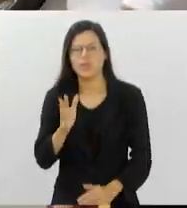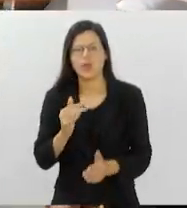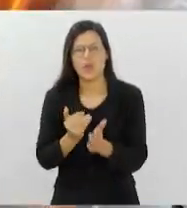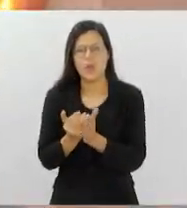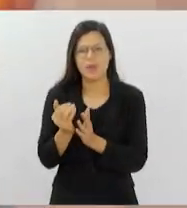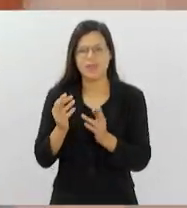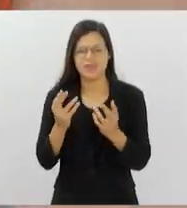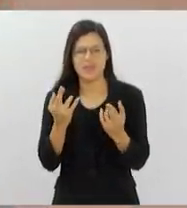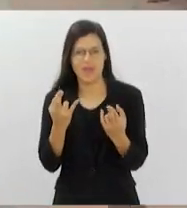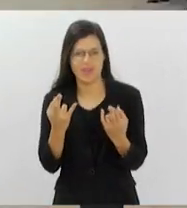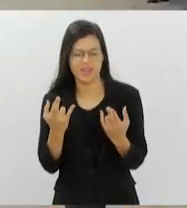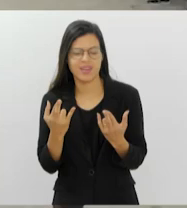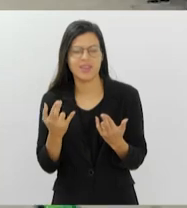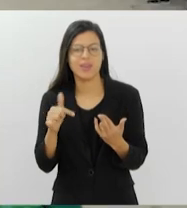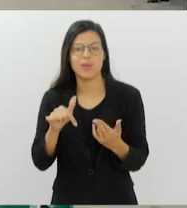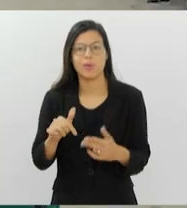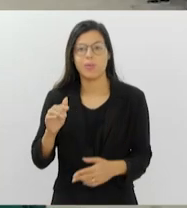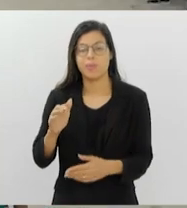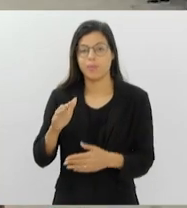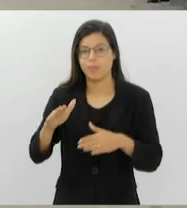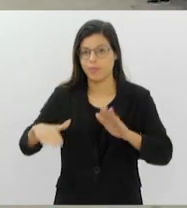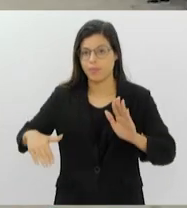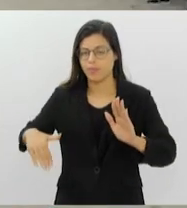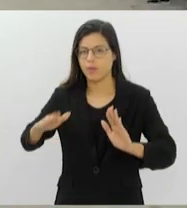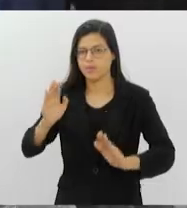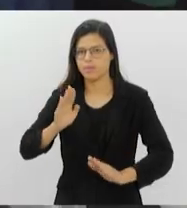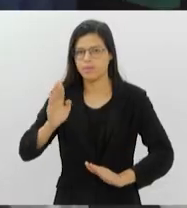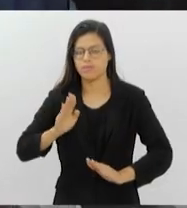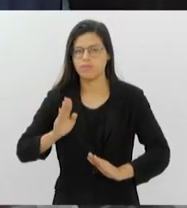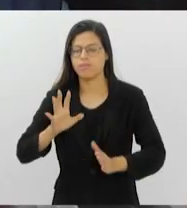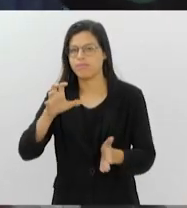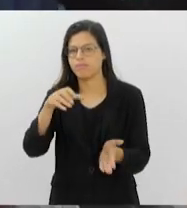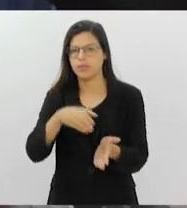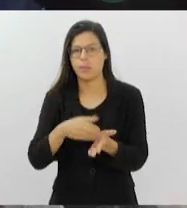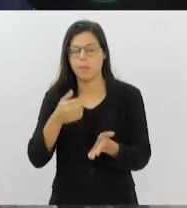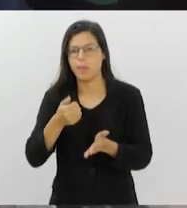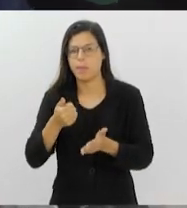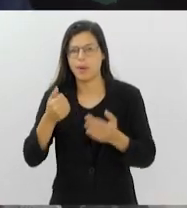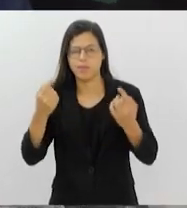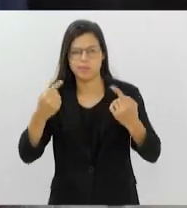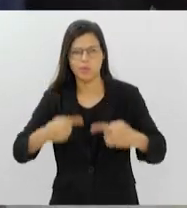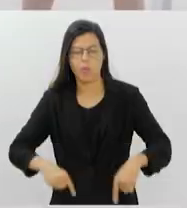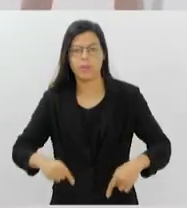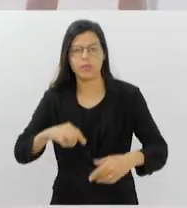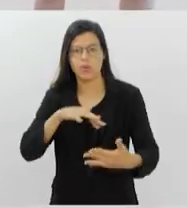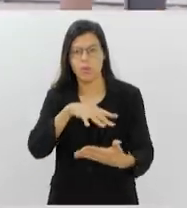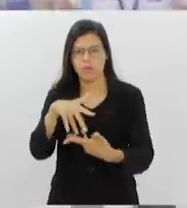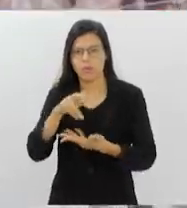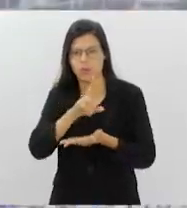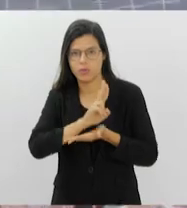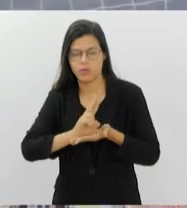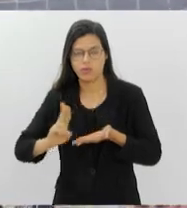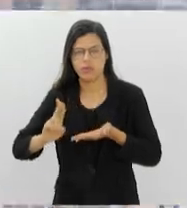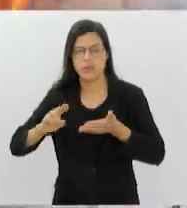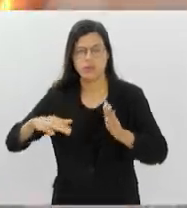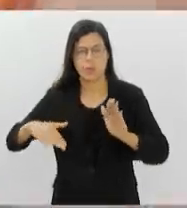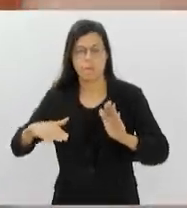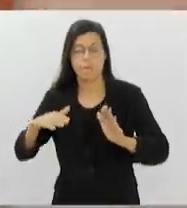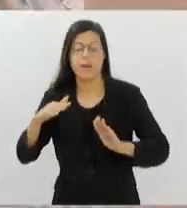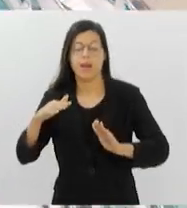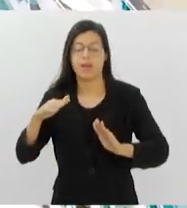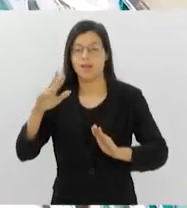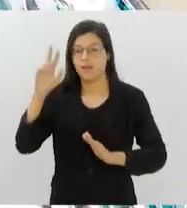Rio. Praia de Botafogo cedia o primeiro campeonato mundial universitário de praia da história.